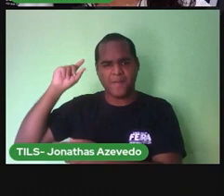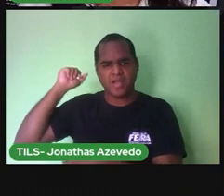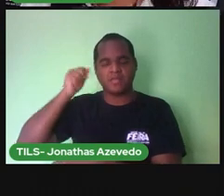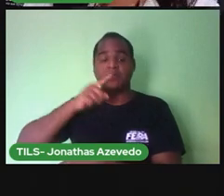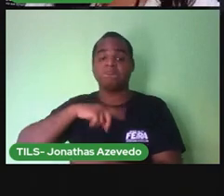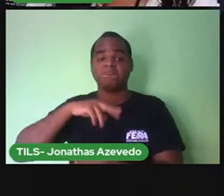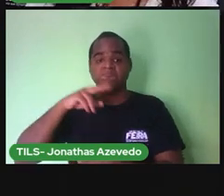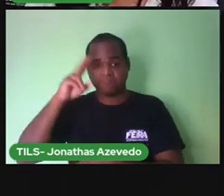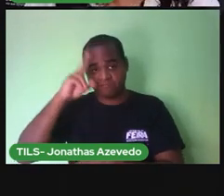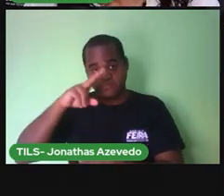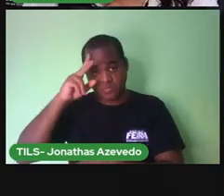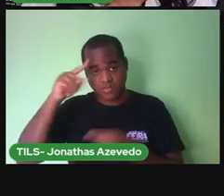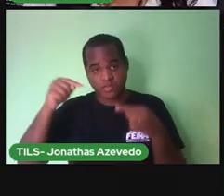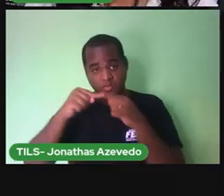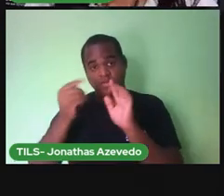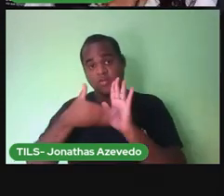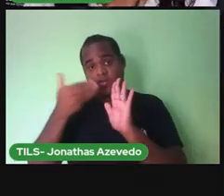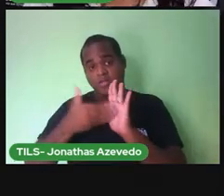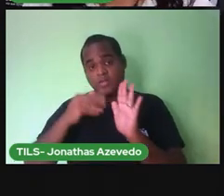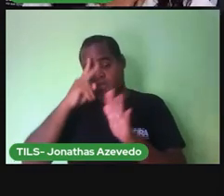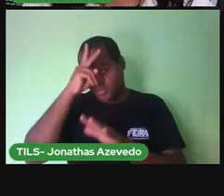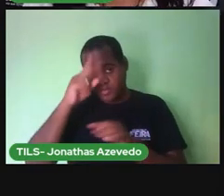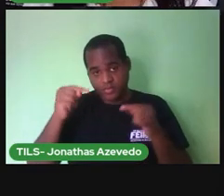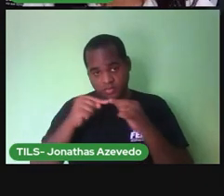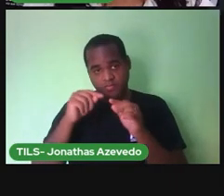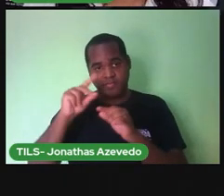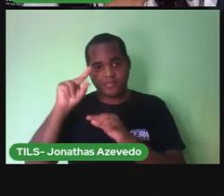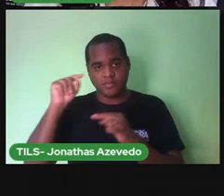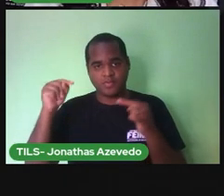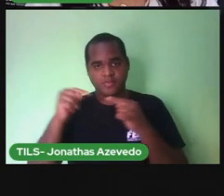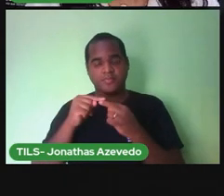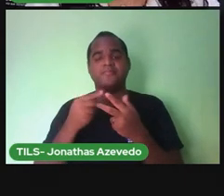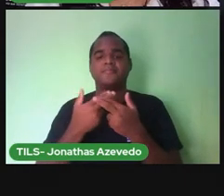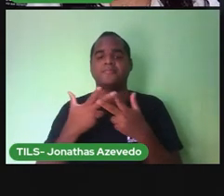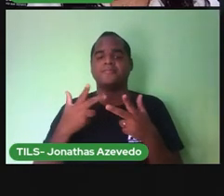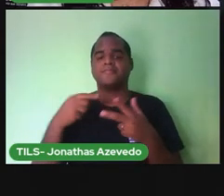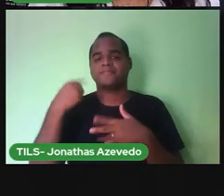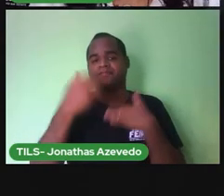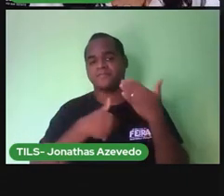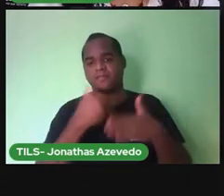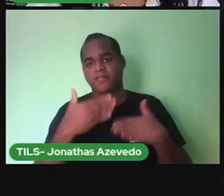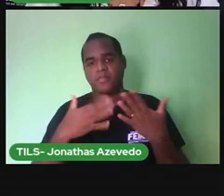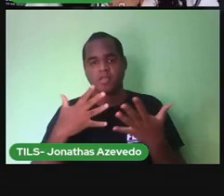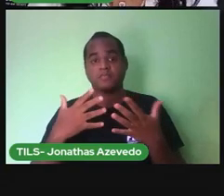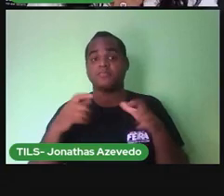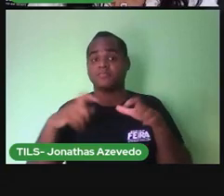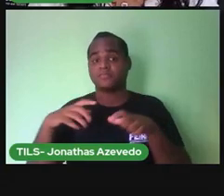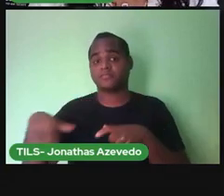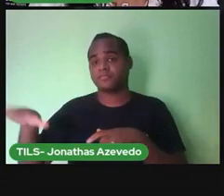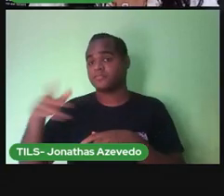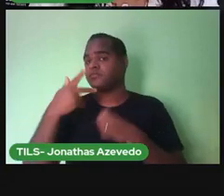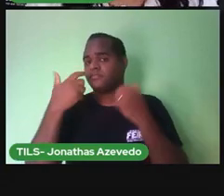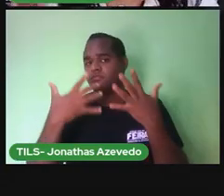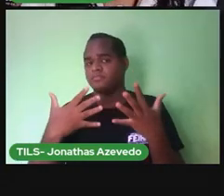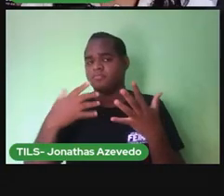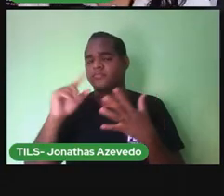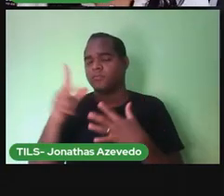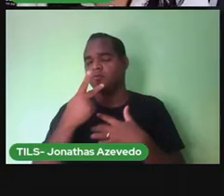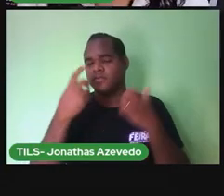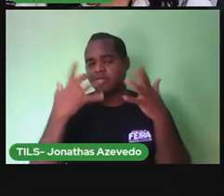livros de história andando pelas ruas da cidade. Vocês saberiam dizer para mim